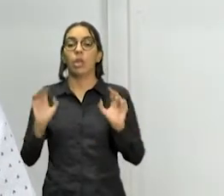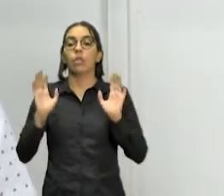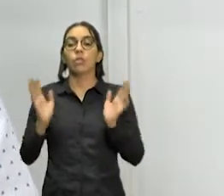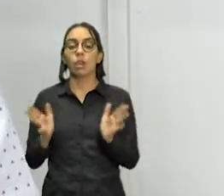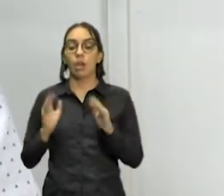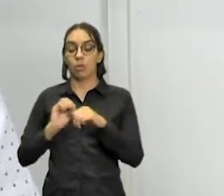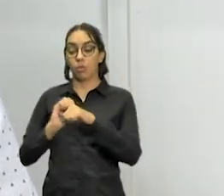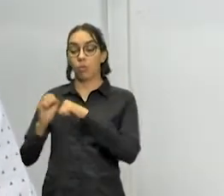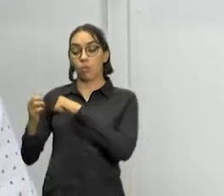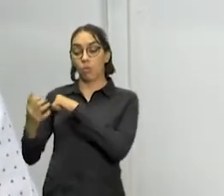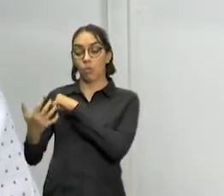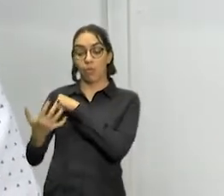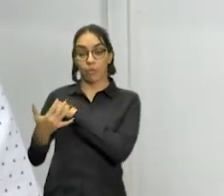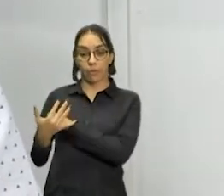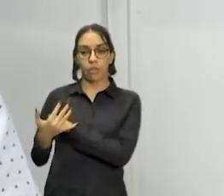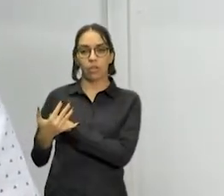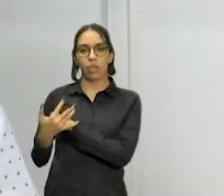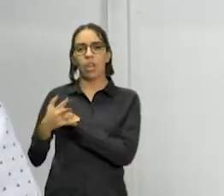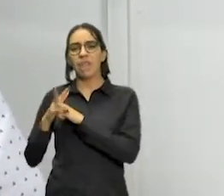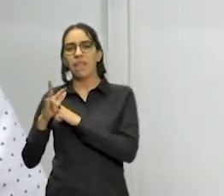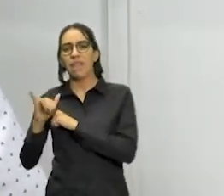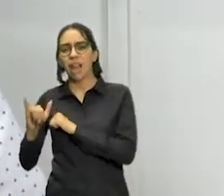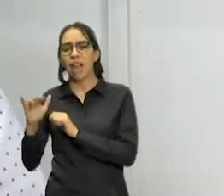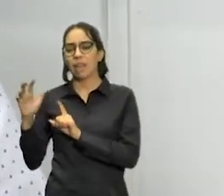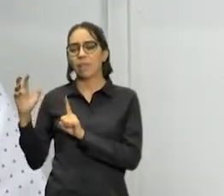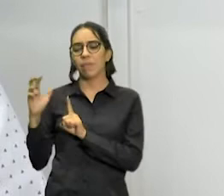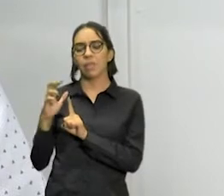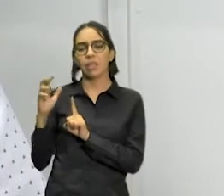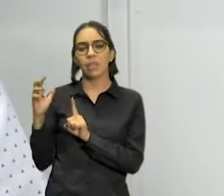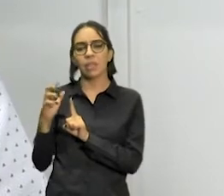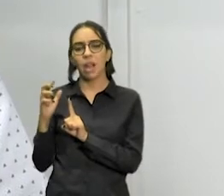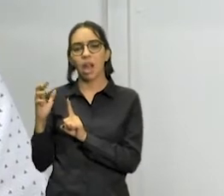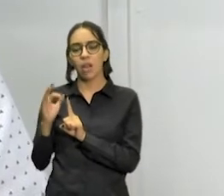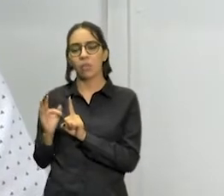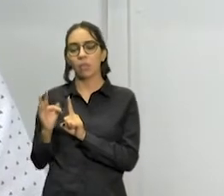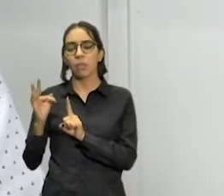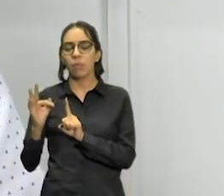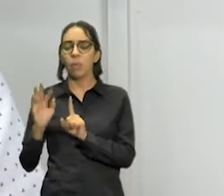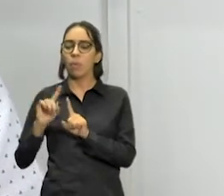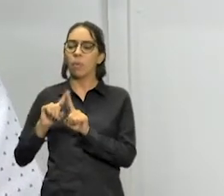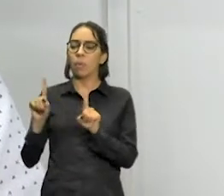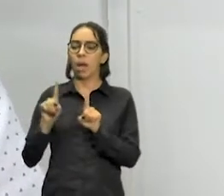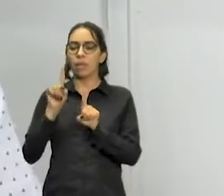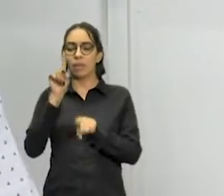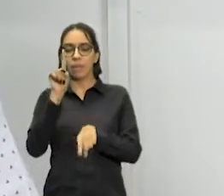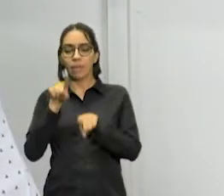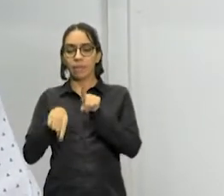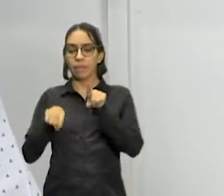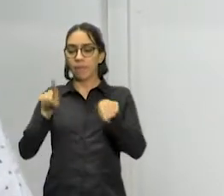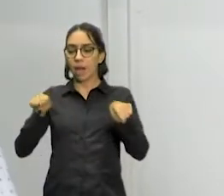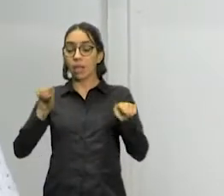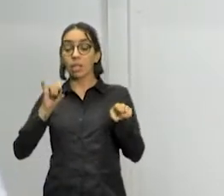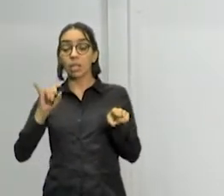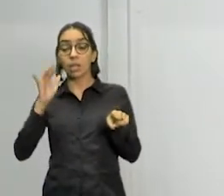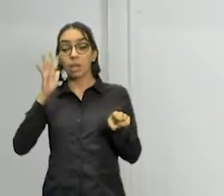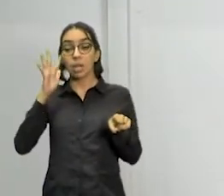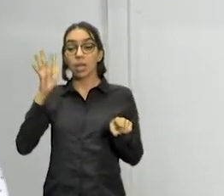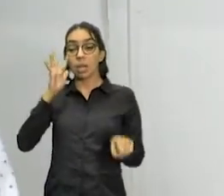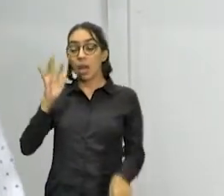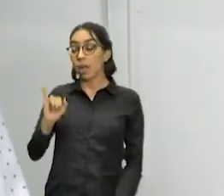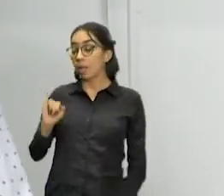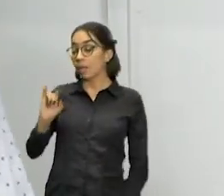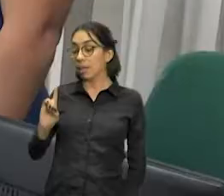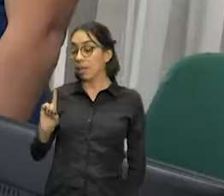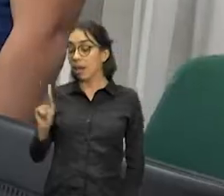que eram impactos muito assimétricos quando você estava tratando de baixo e muito baixo IDH e alto e muito alto